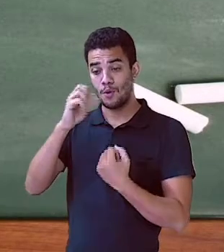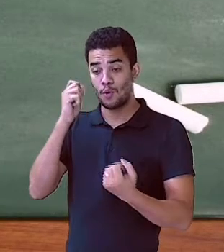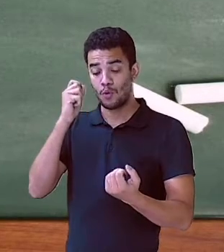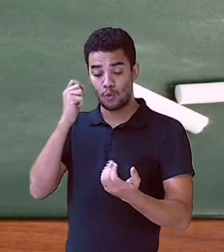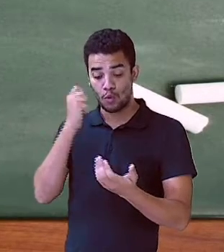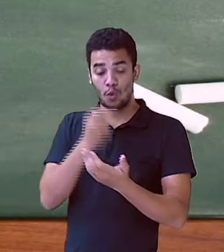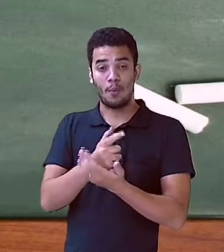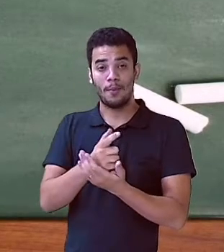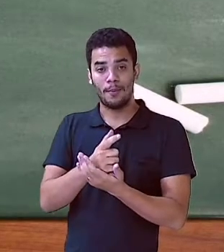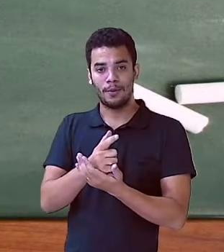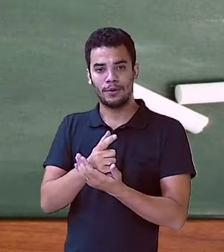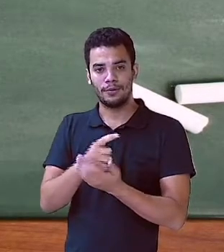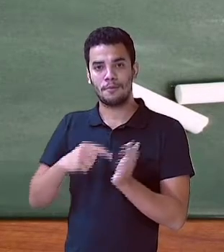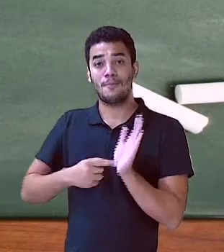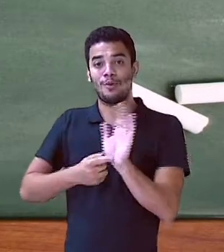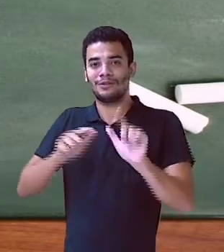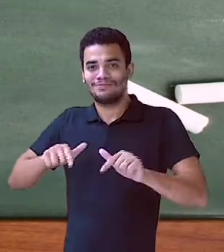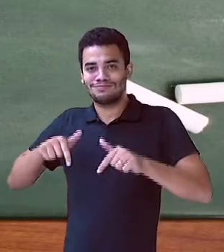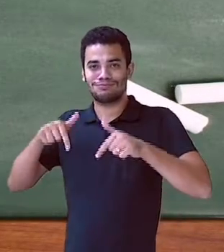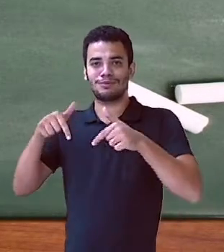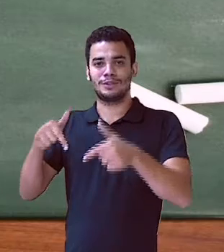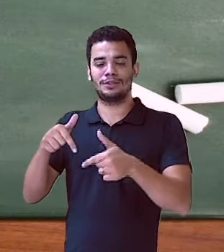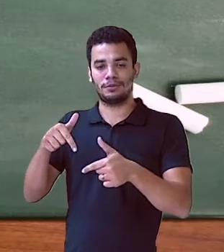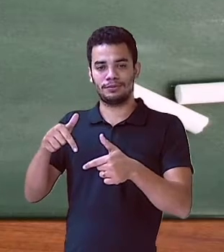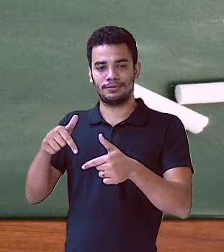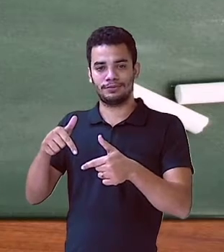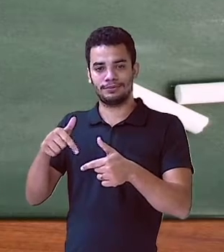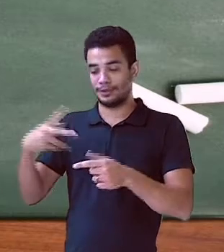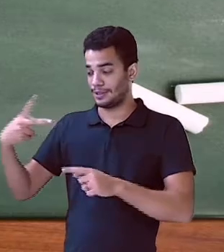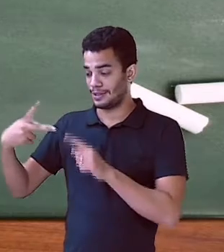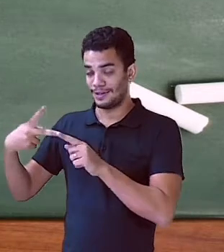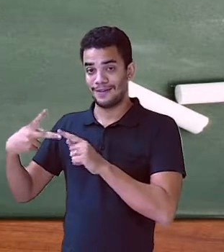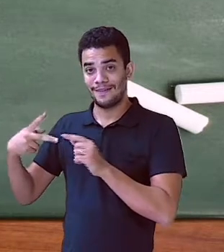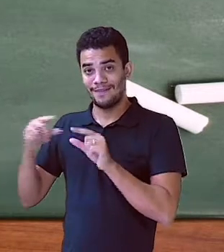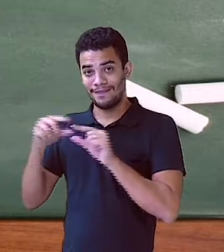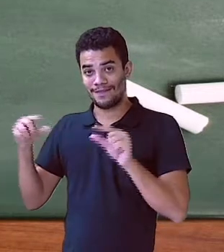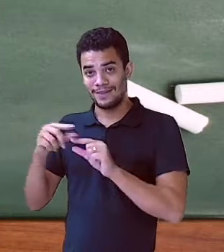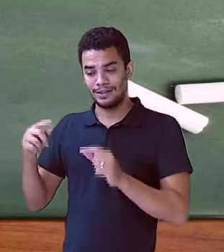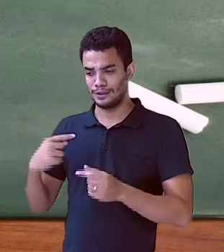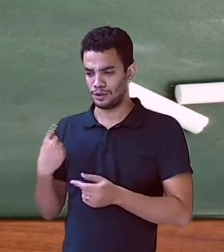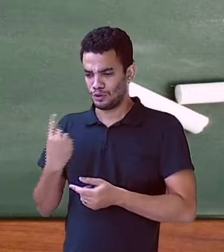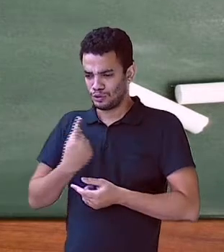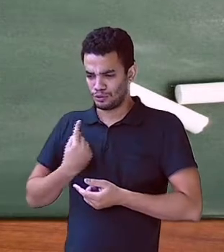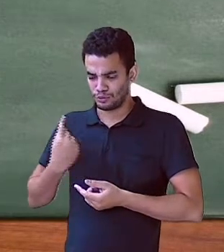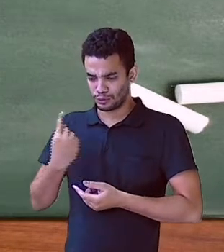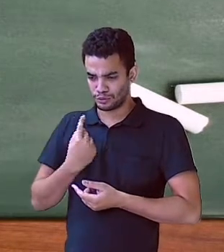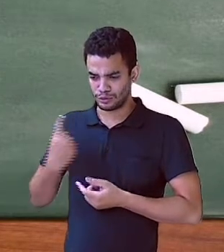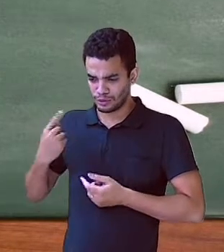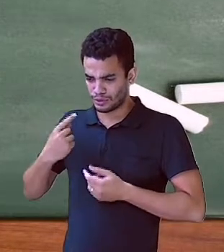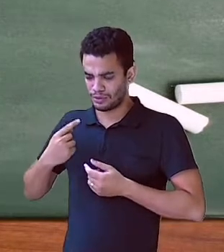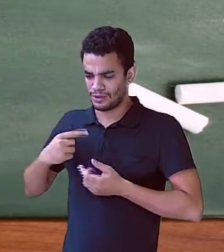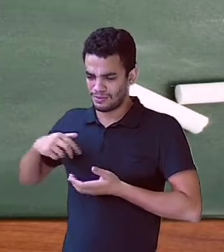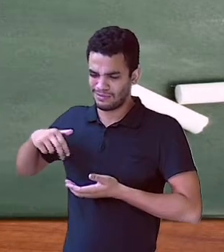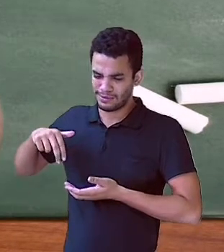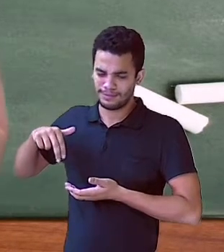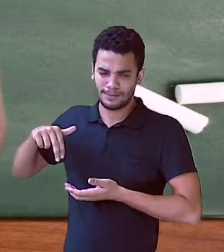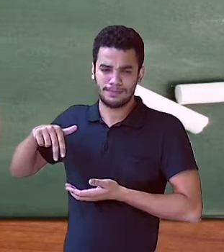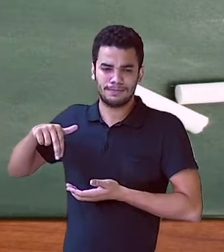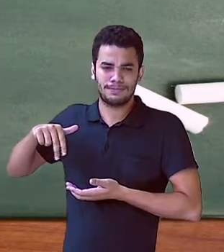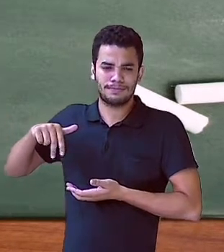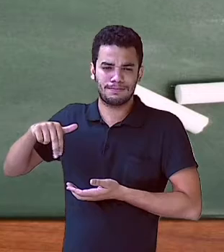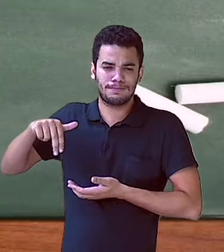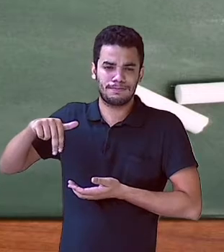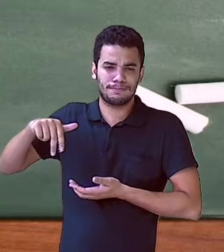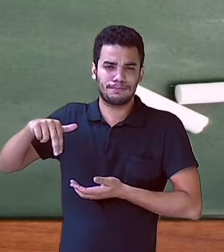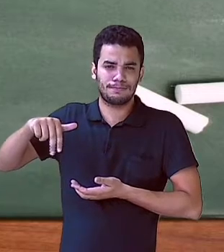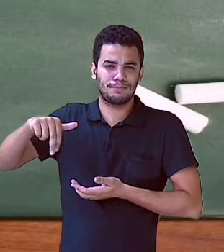Observem o próximo. Nós caminhamos muito hoje. Isso, caminhamos muito hoje. Aí